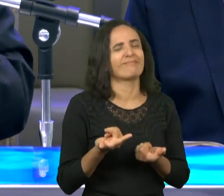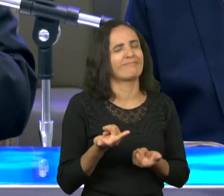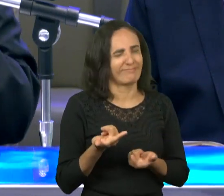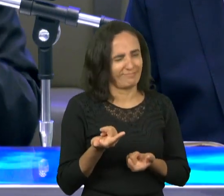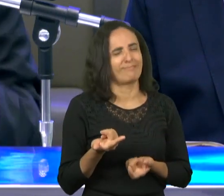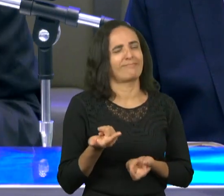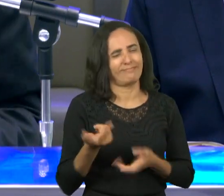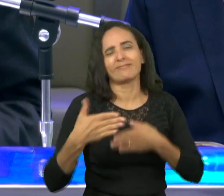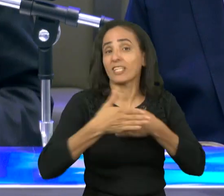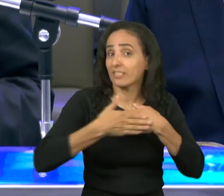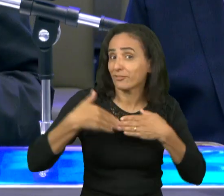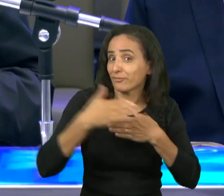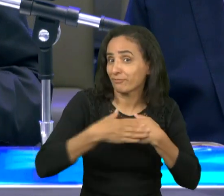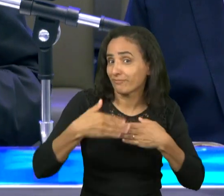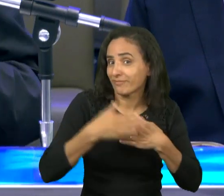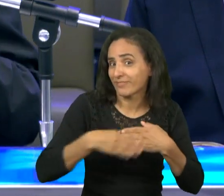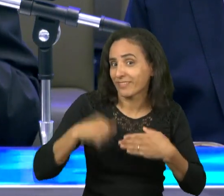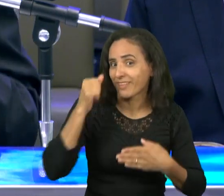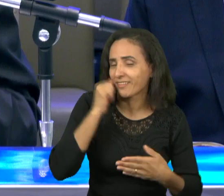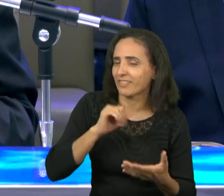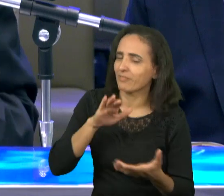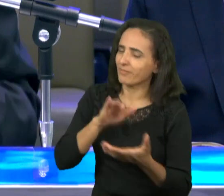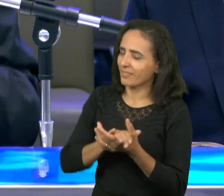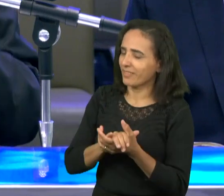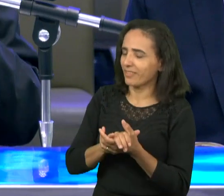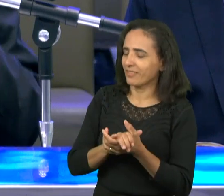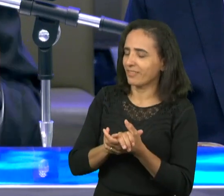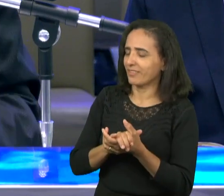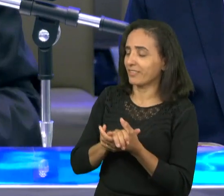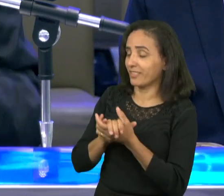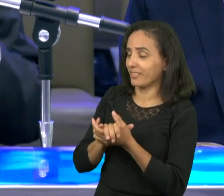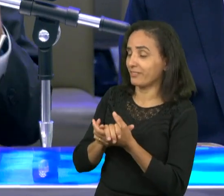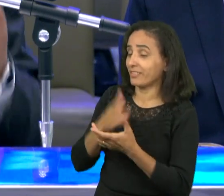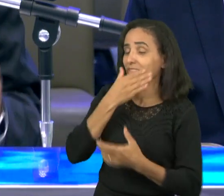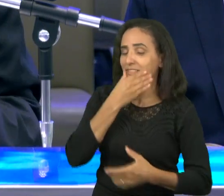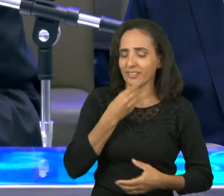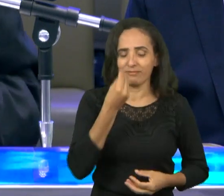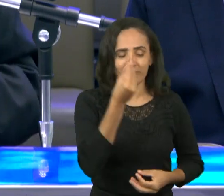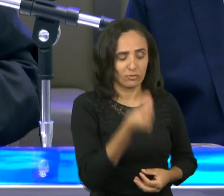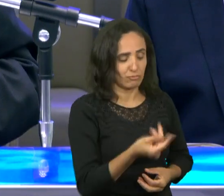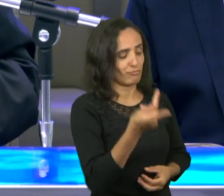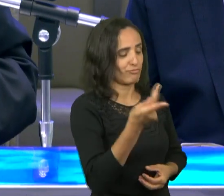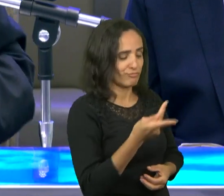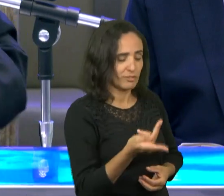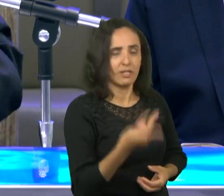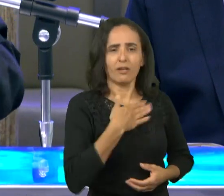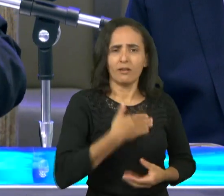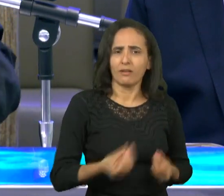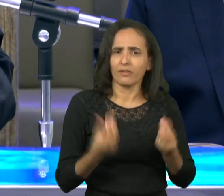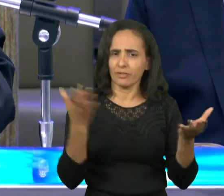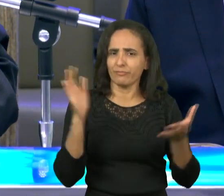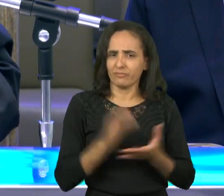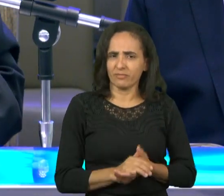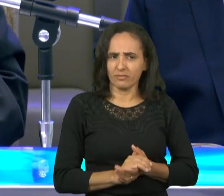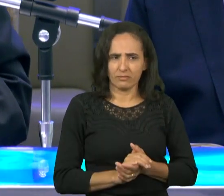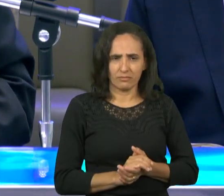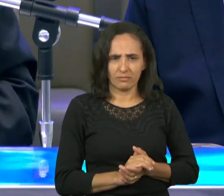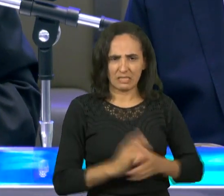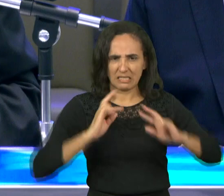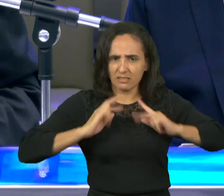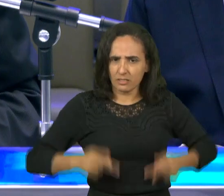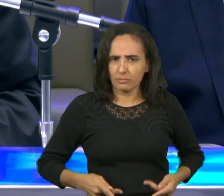para o bem-estar da esposa a esposa às vezes renunciar algumas coisas porque ninguém é perfeito